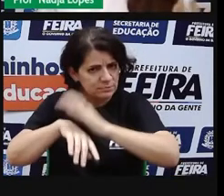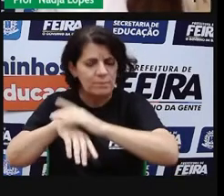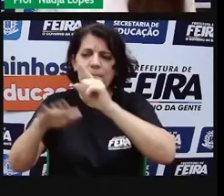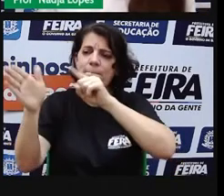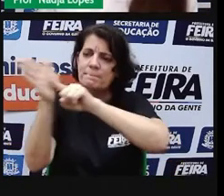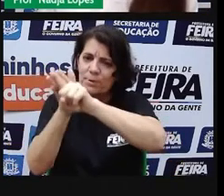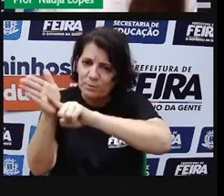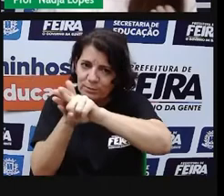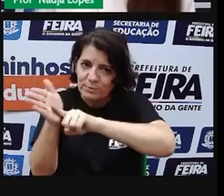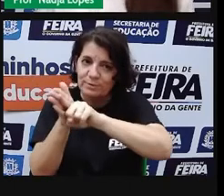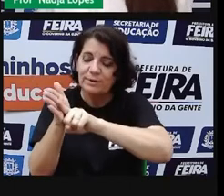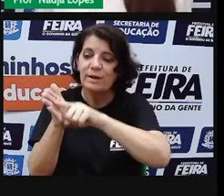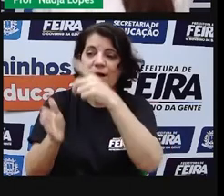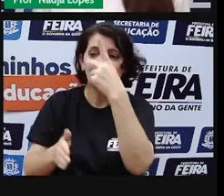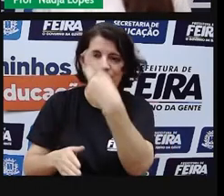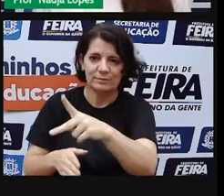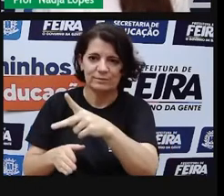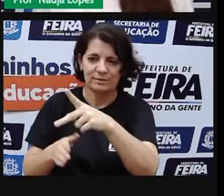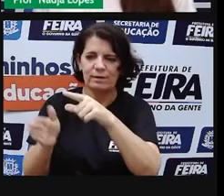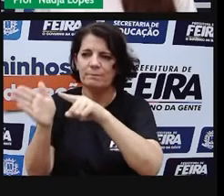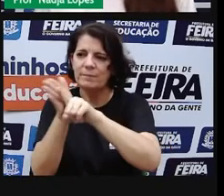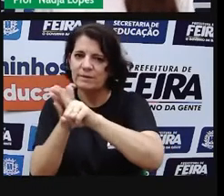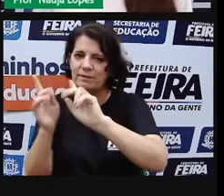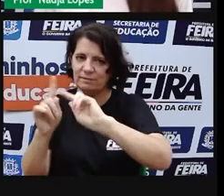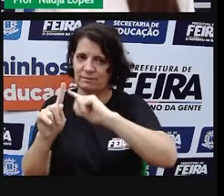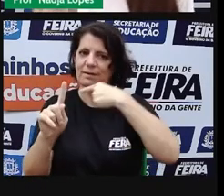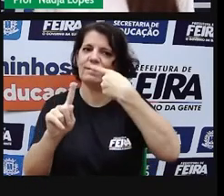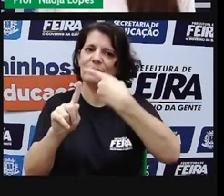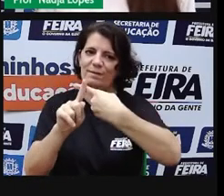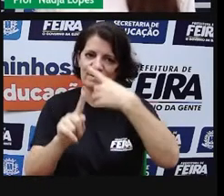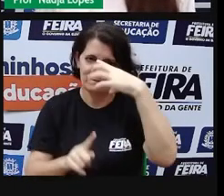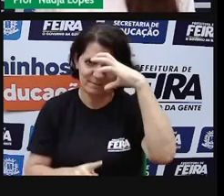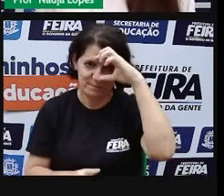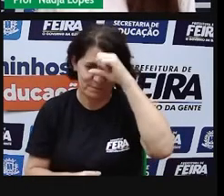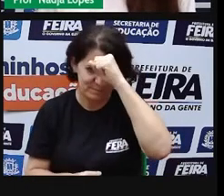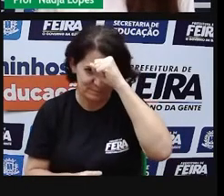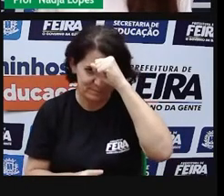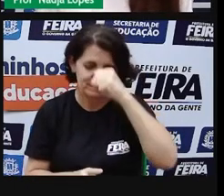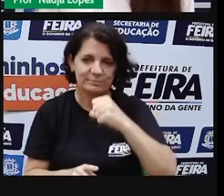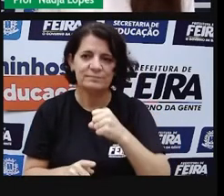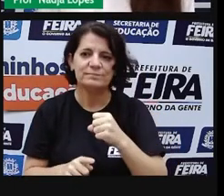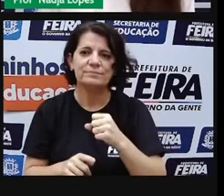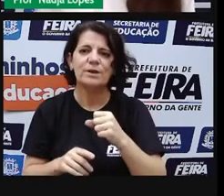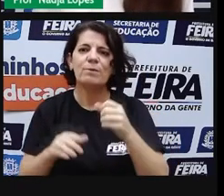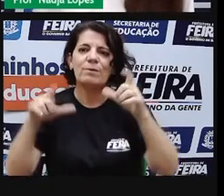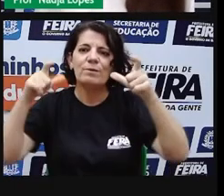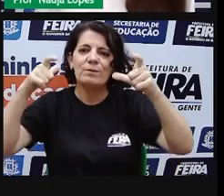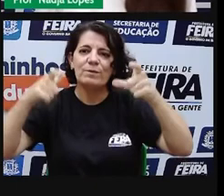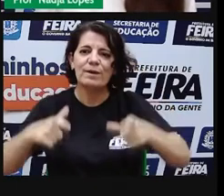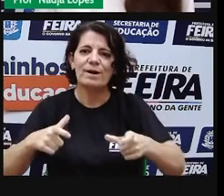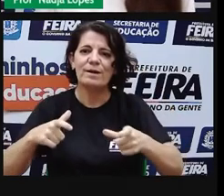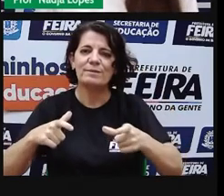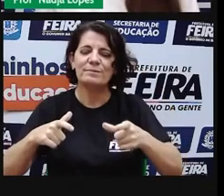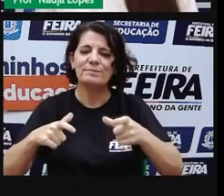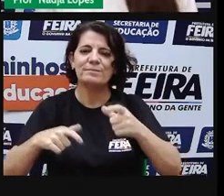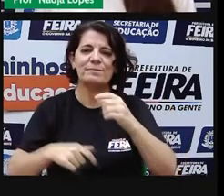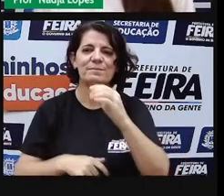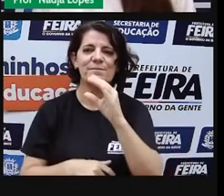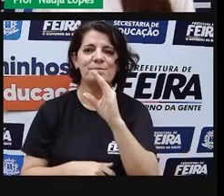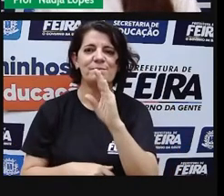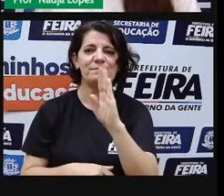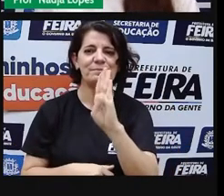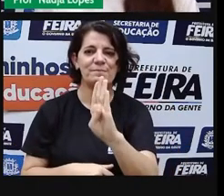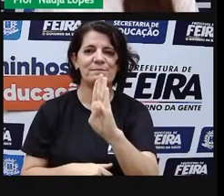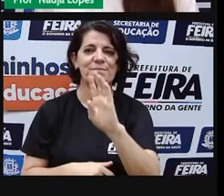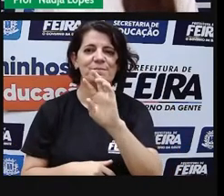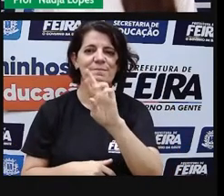tudo isso que eu estou falando para vocês, tá bom? Aqui tem a origem do bairro Brasília, que já é fácil